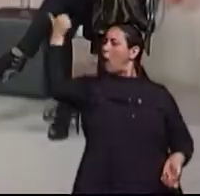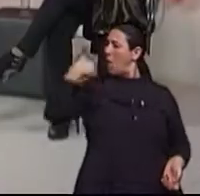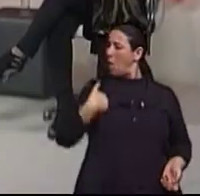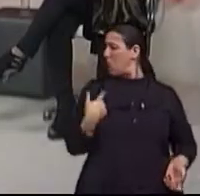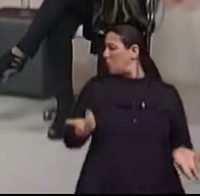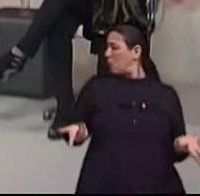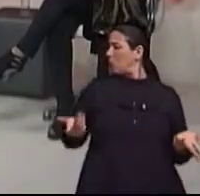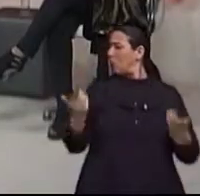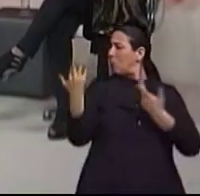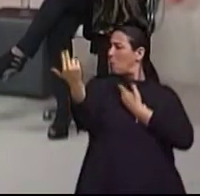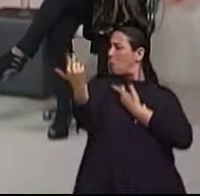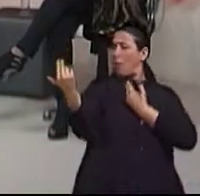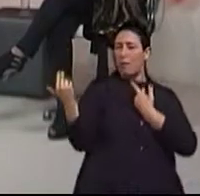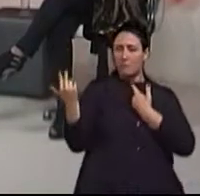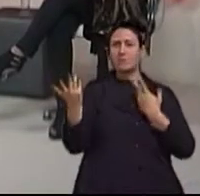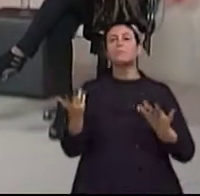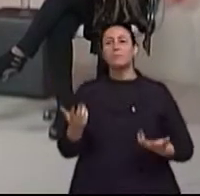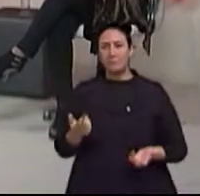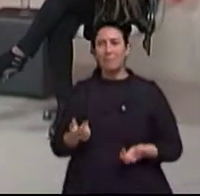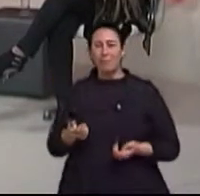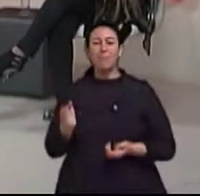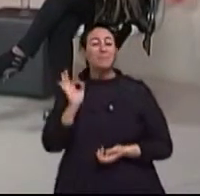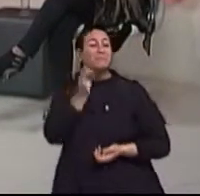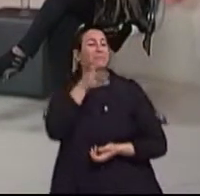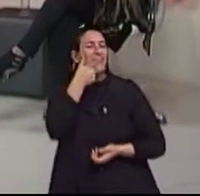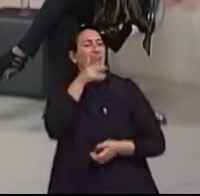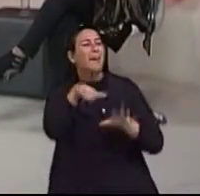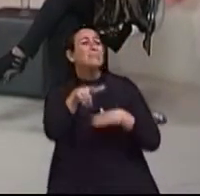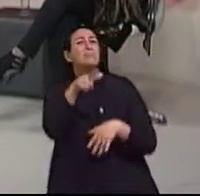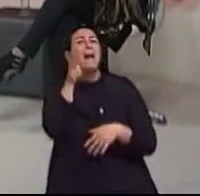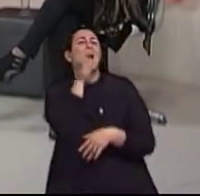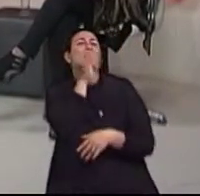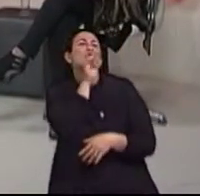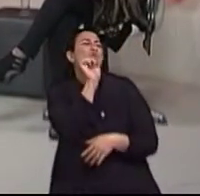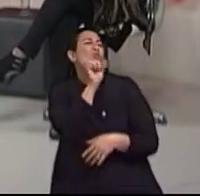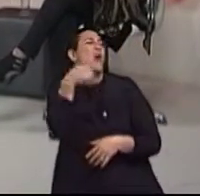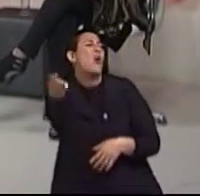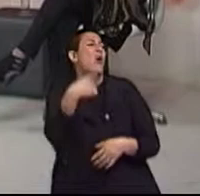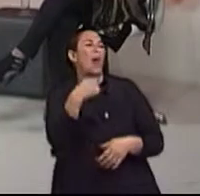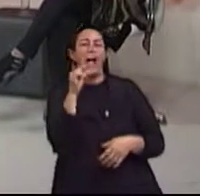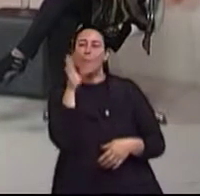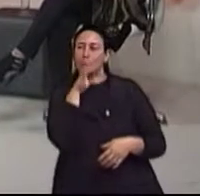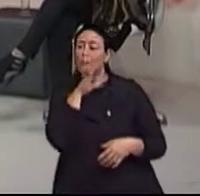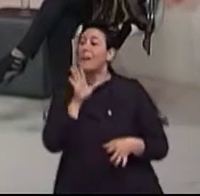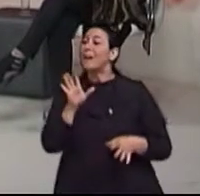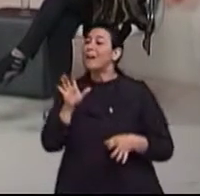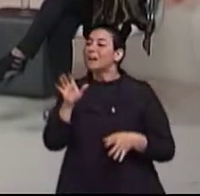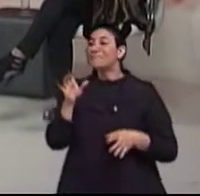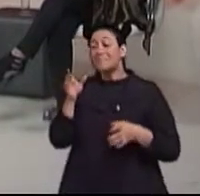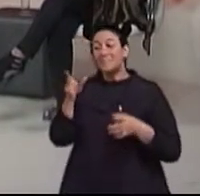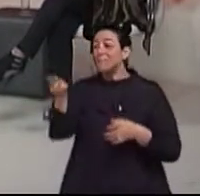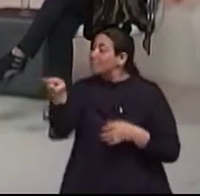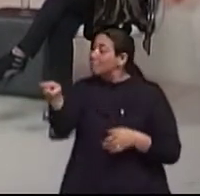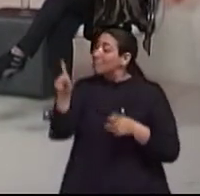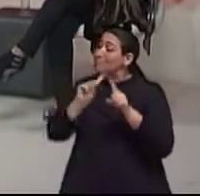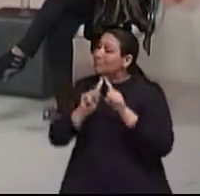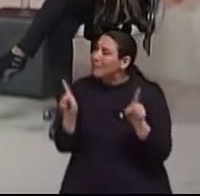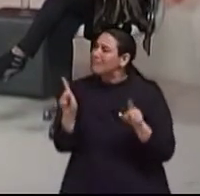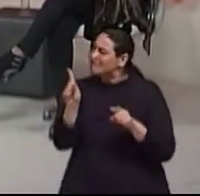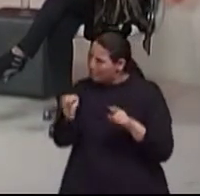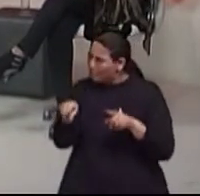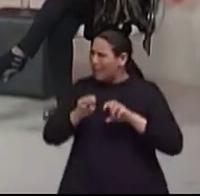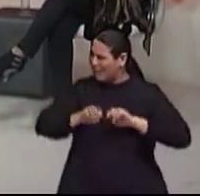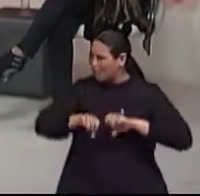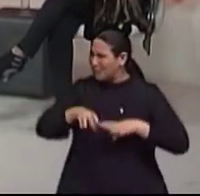então é só, é rapidinho, a desculpa mais usada é que é rapidinho. ela até foi bem mal educada, né? Então, me digam o seguinte, é uma questão também de